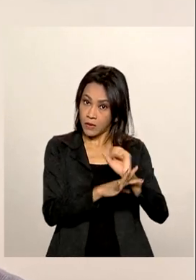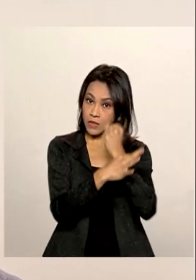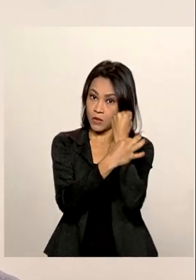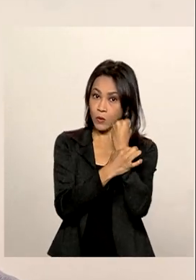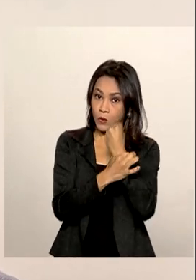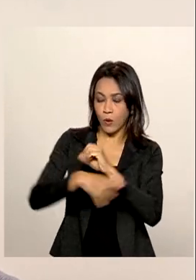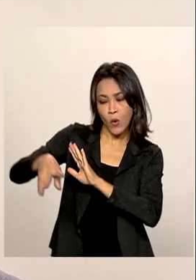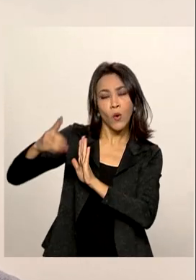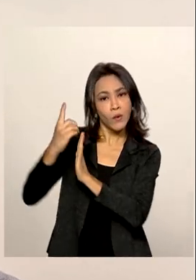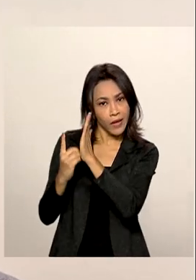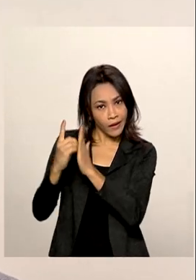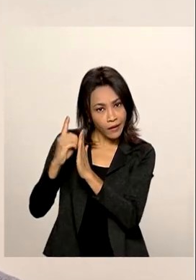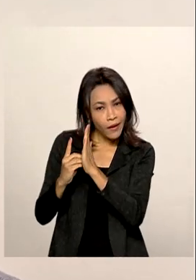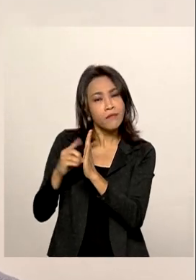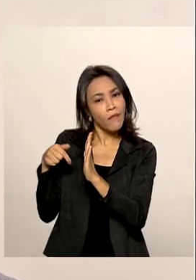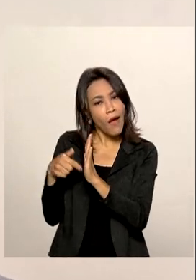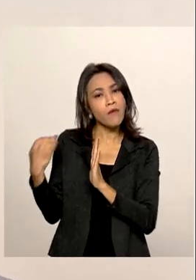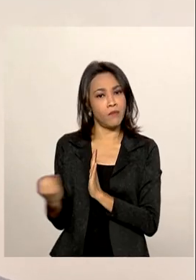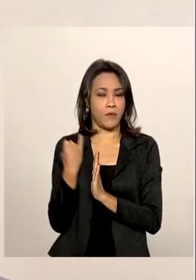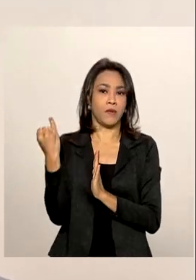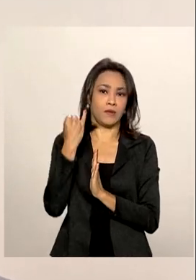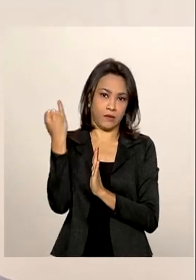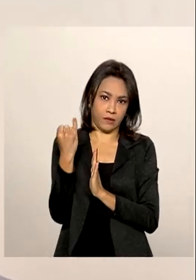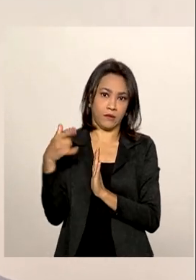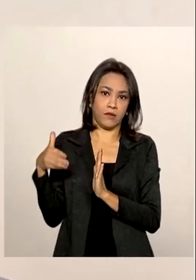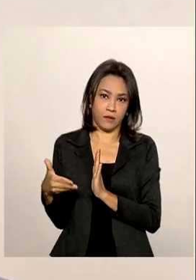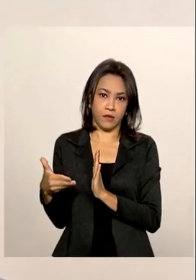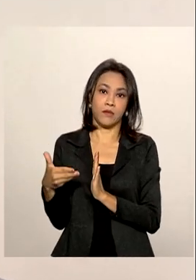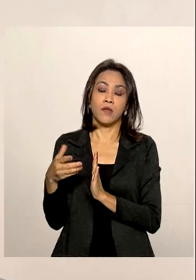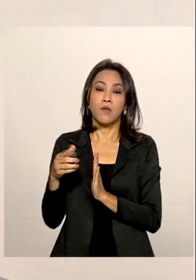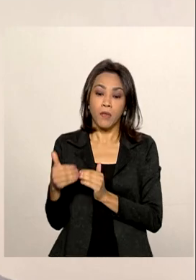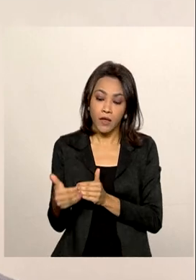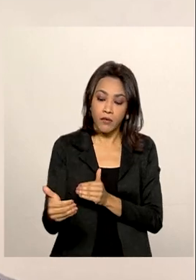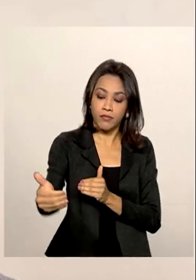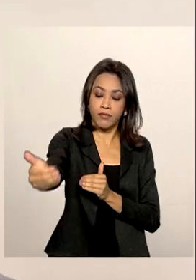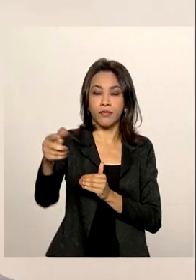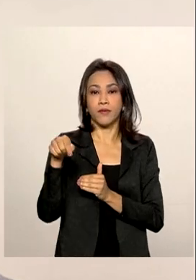decreto certamente é um passo importante nesse sentido, naquilo que tange ao offshore.